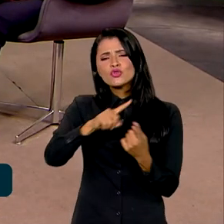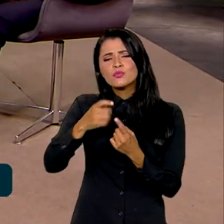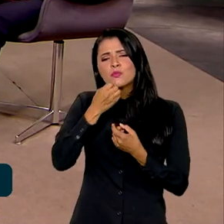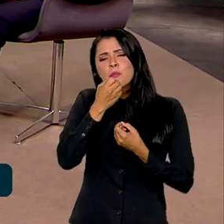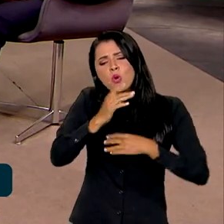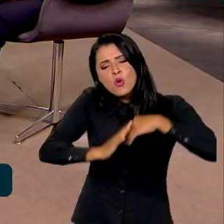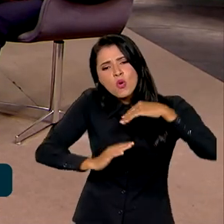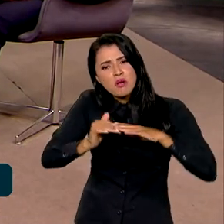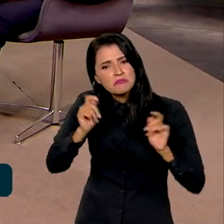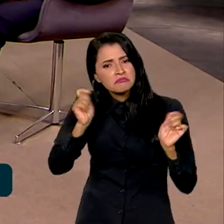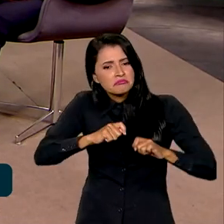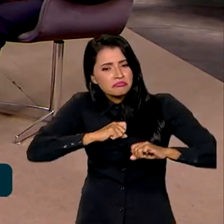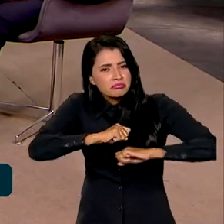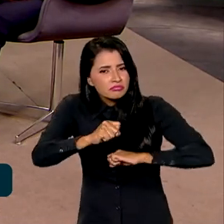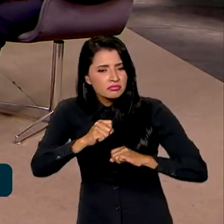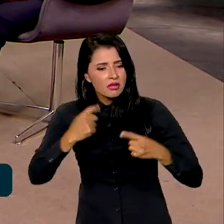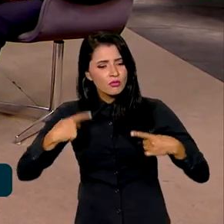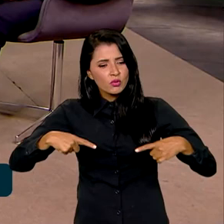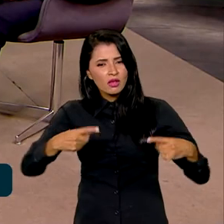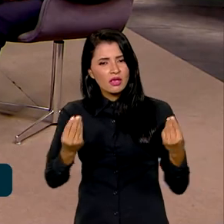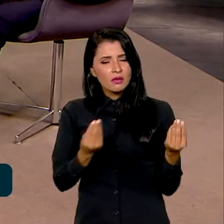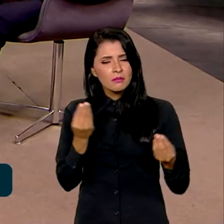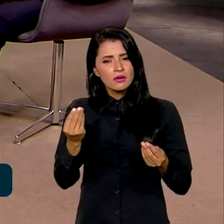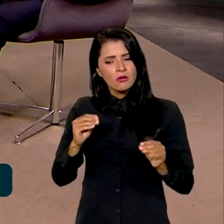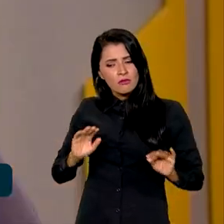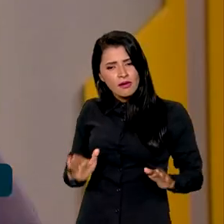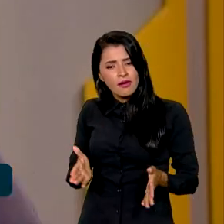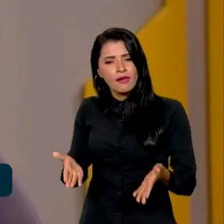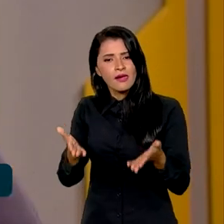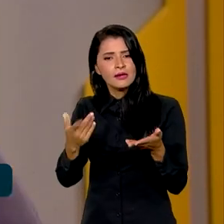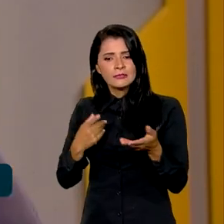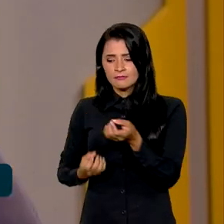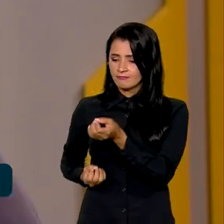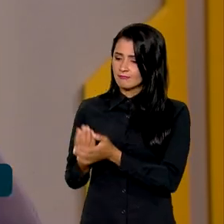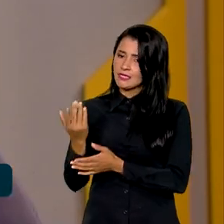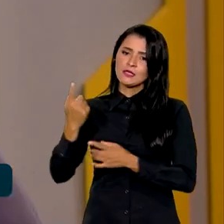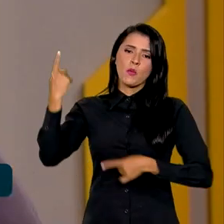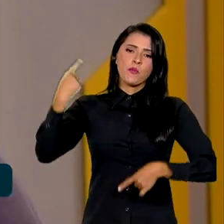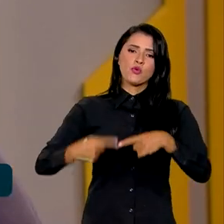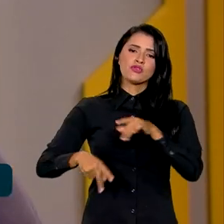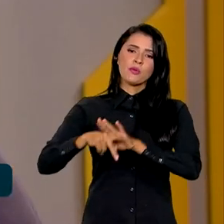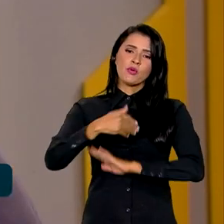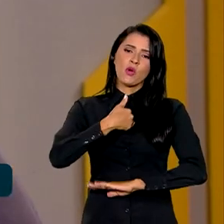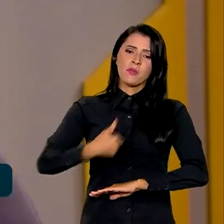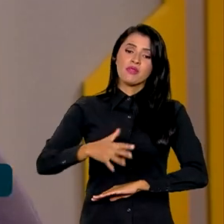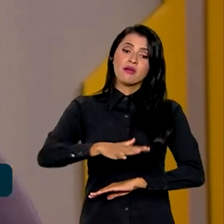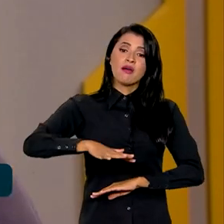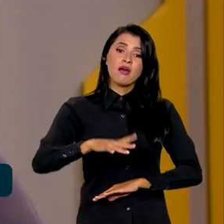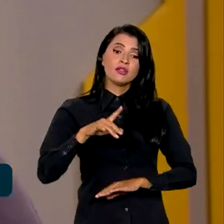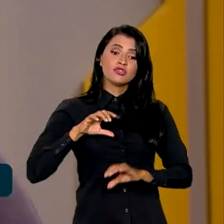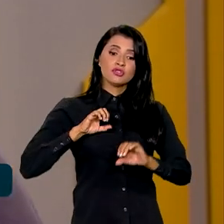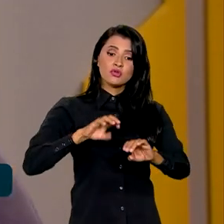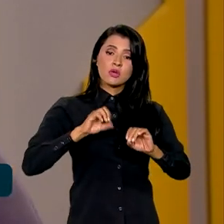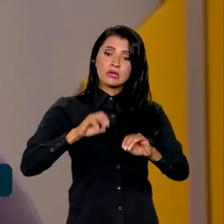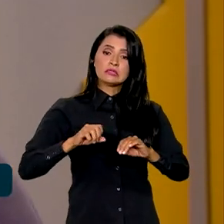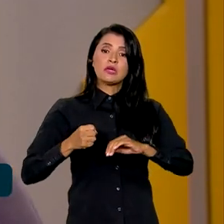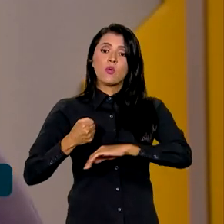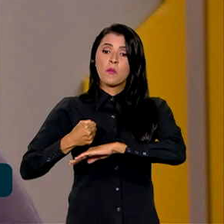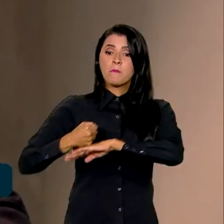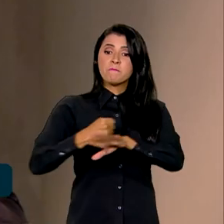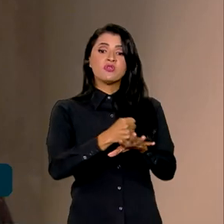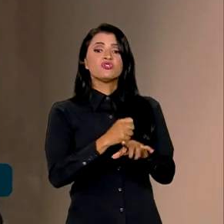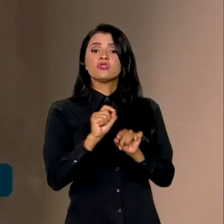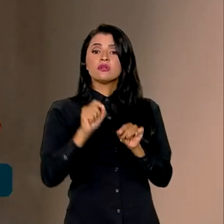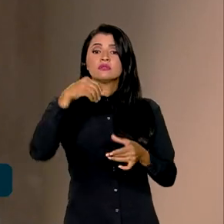sair aí desse debate e como isso pode fomentar a elaboração de políticas públicas nesse setor de educação mediática no país?